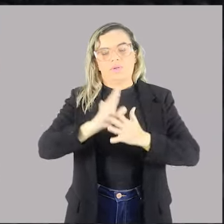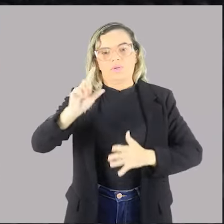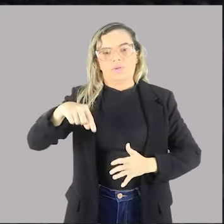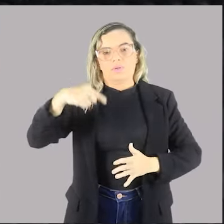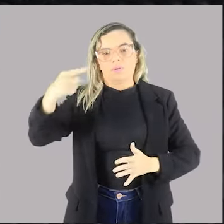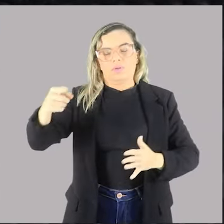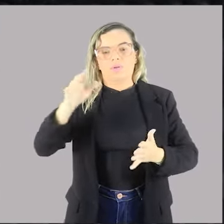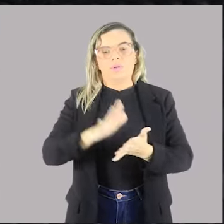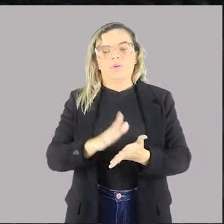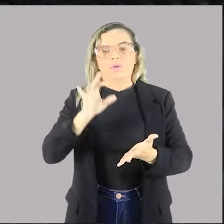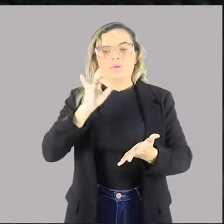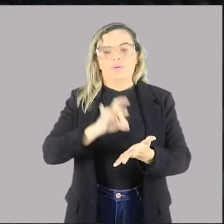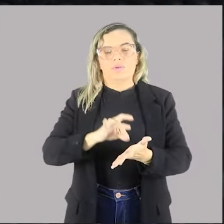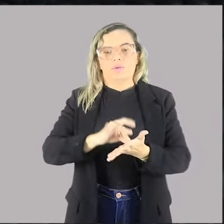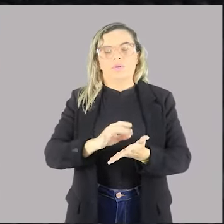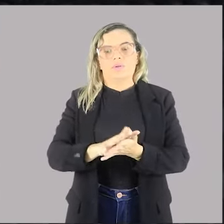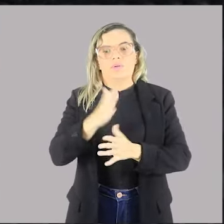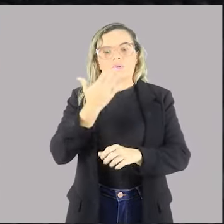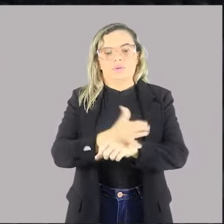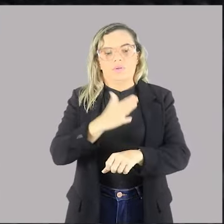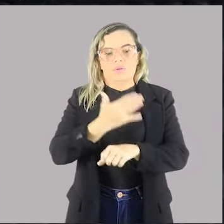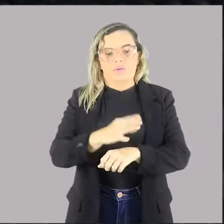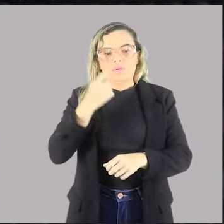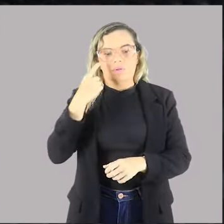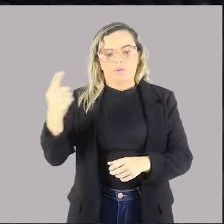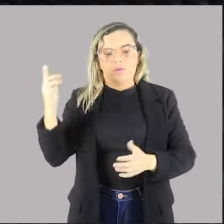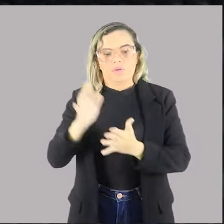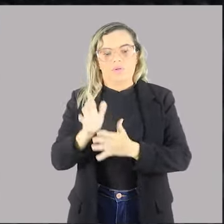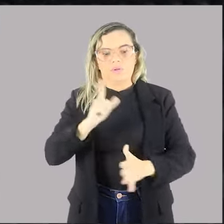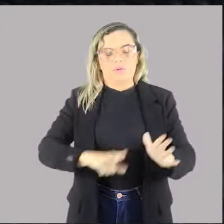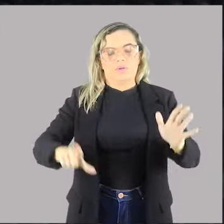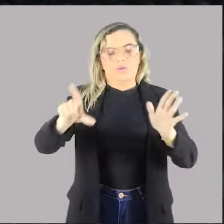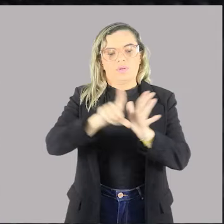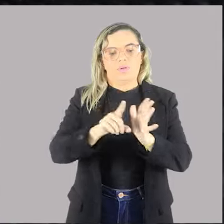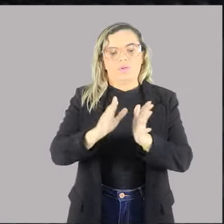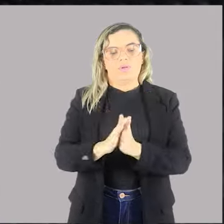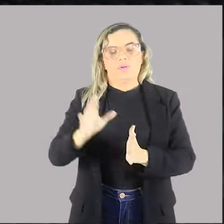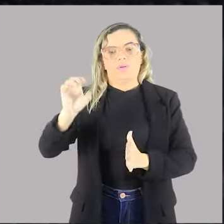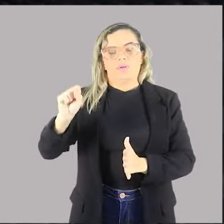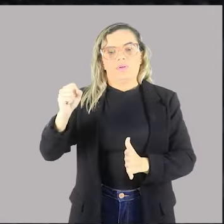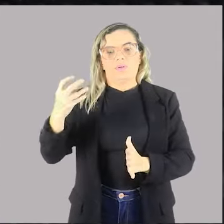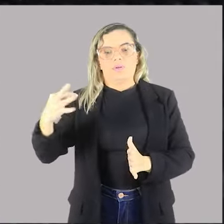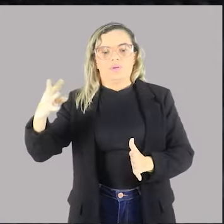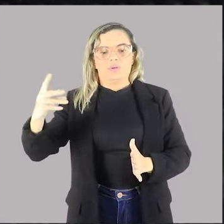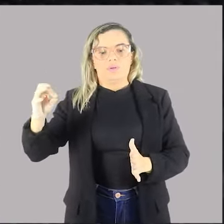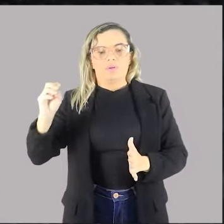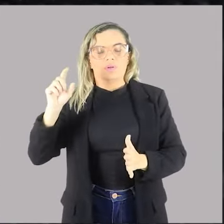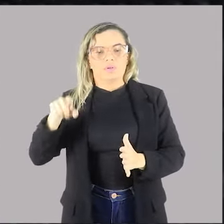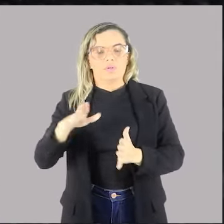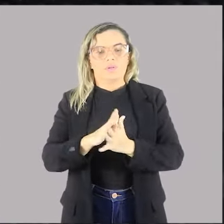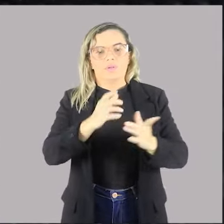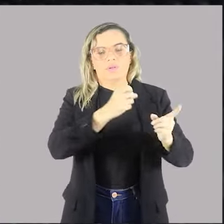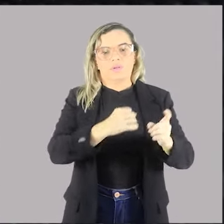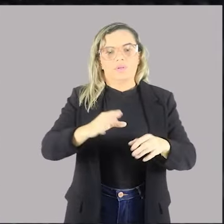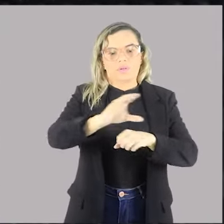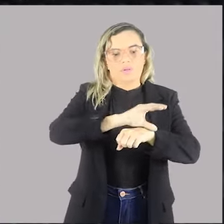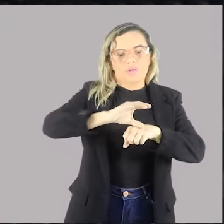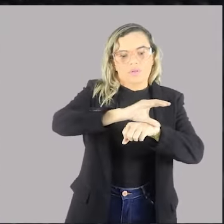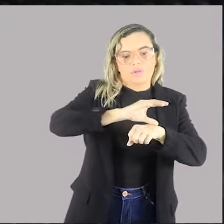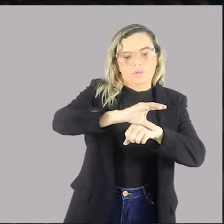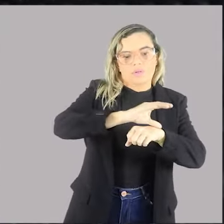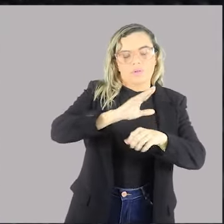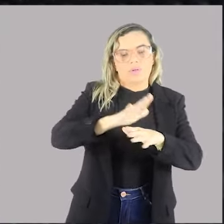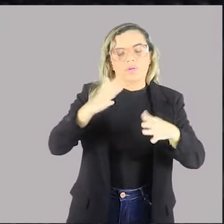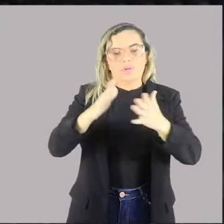vigência. Essa é uma lei em sentido estrito. Ela passa por um processo legislativo que é descrito na Constituição e essa lei em sentido